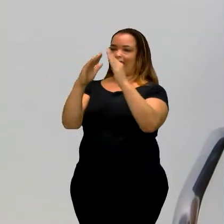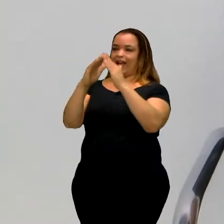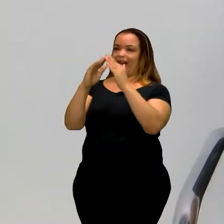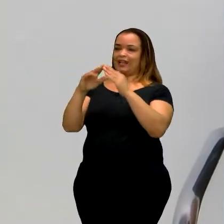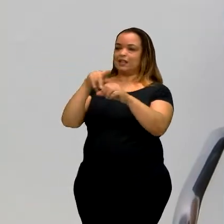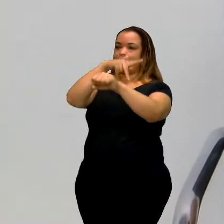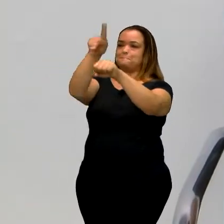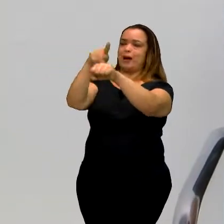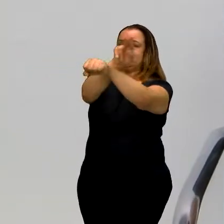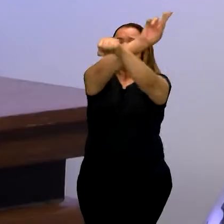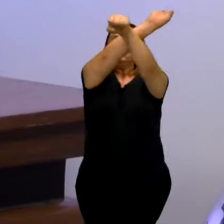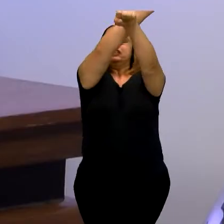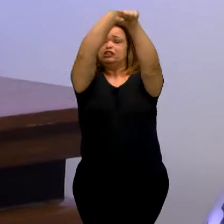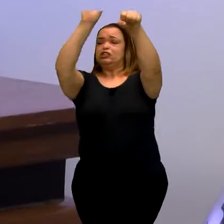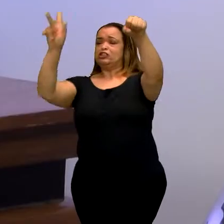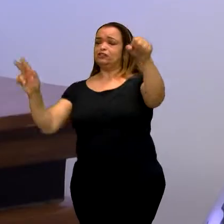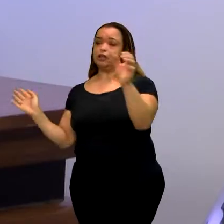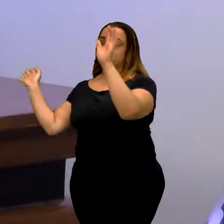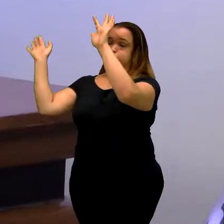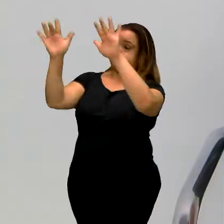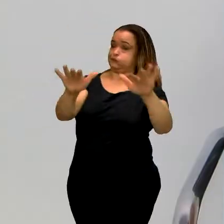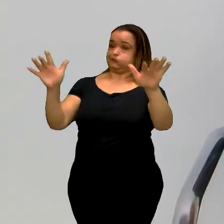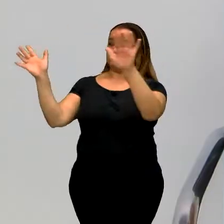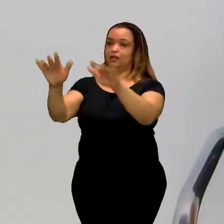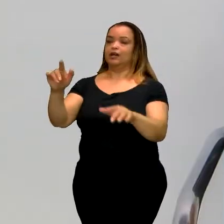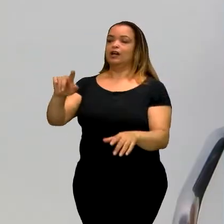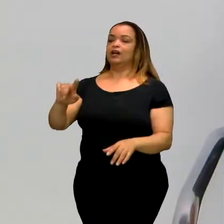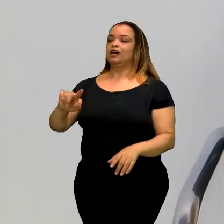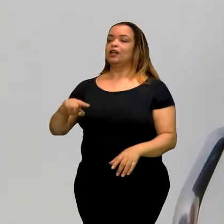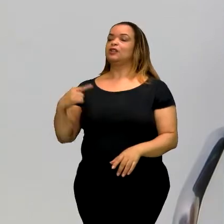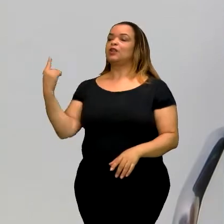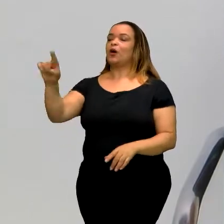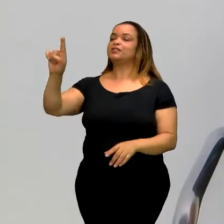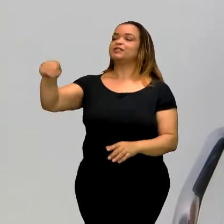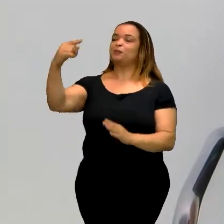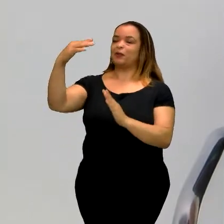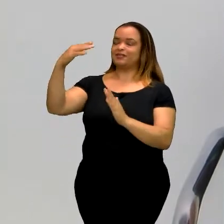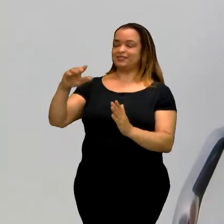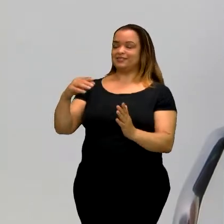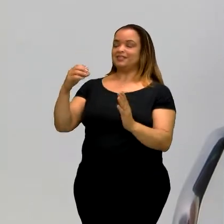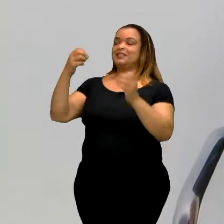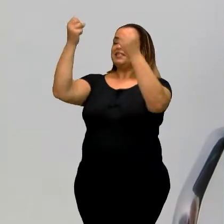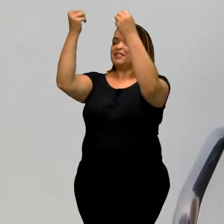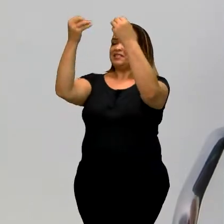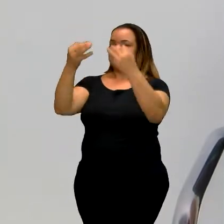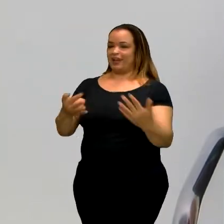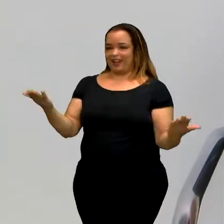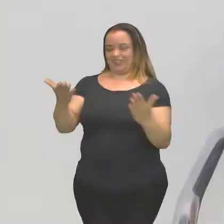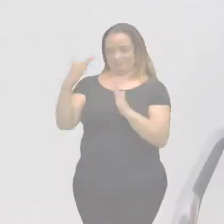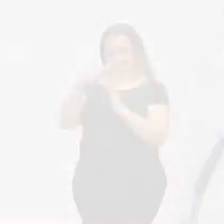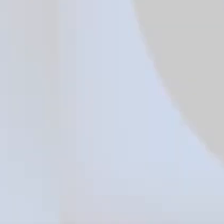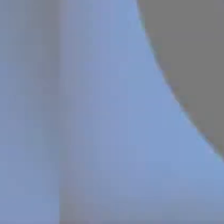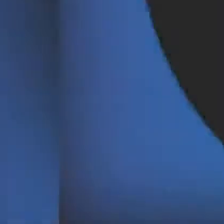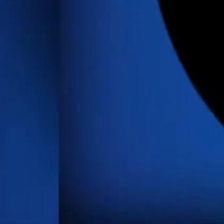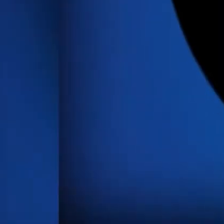vários países, é isso? bastante. Então nós vamos falar mais sobre isso no próximo bloco. Não saiam daí.